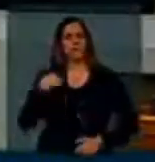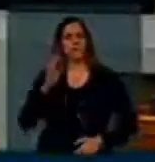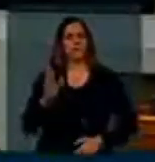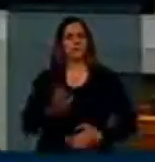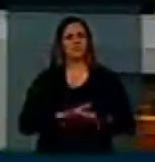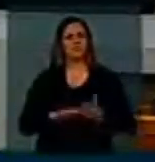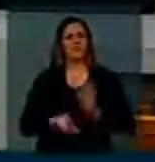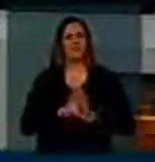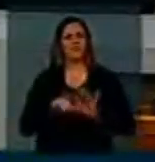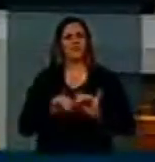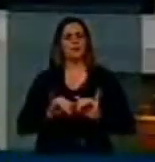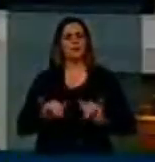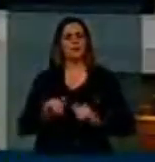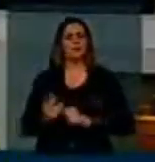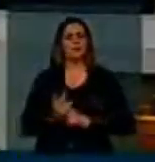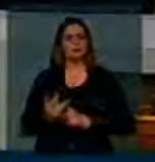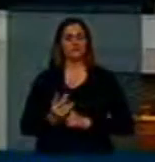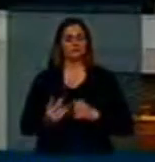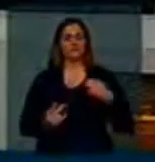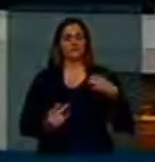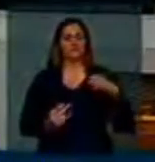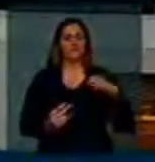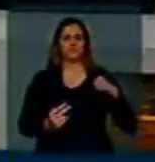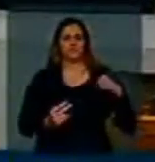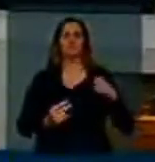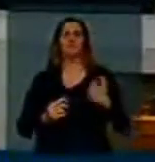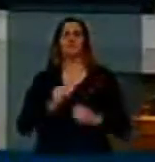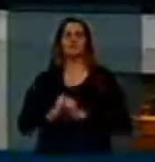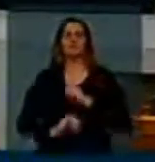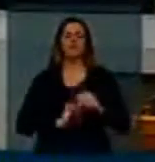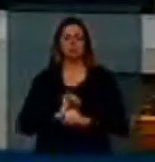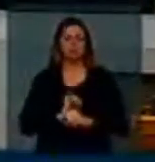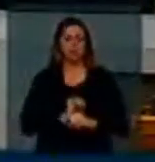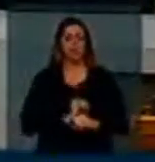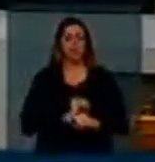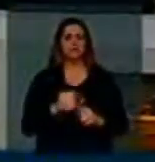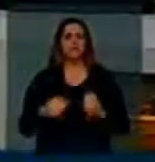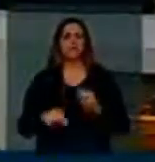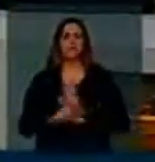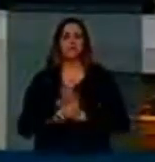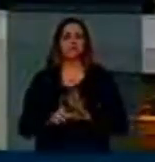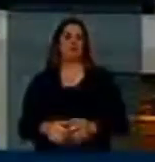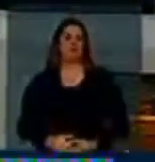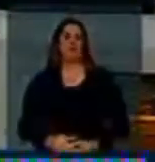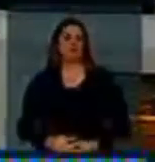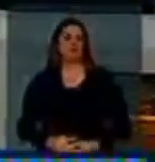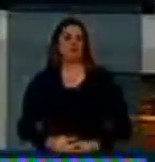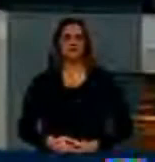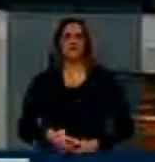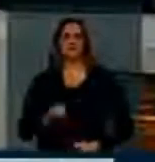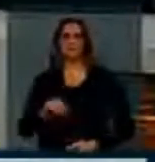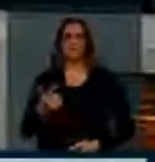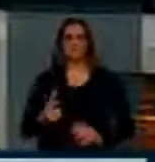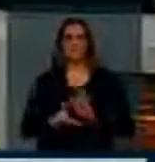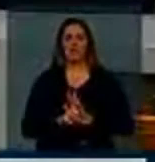internet, como não há lei que regre isso, praticamente vale tudo. Eu cito apenas um exemplo.